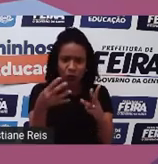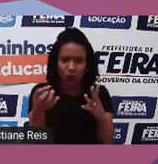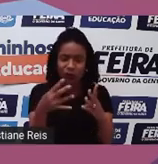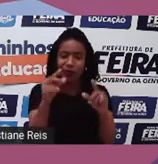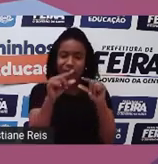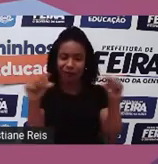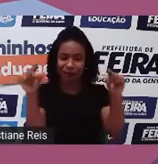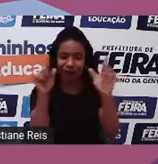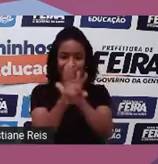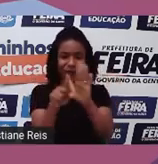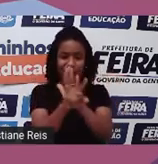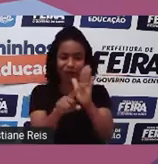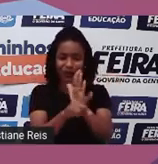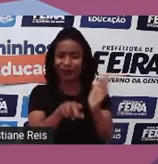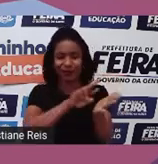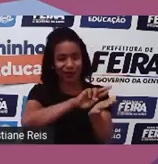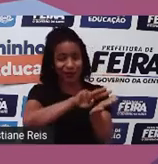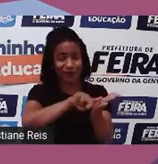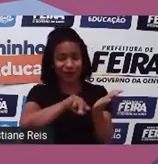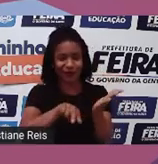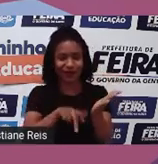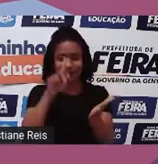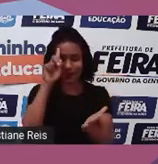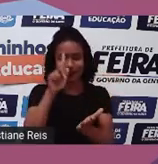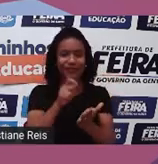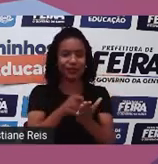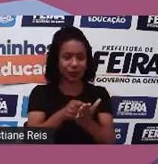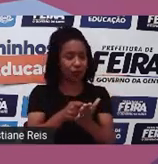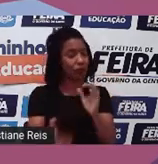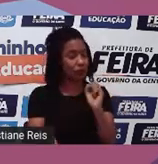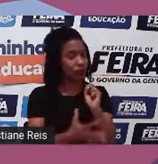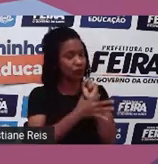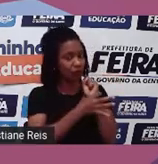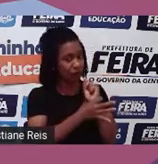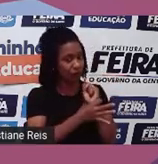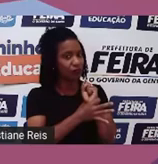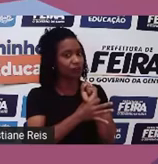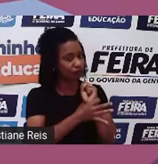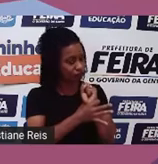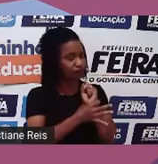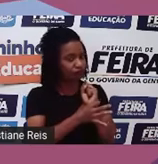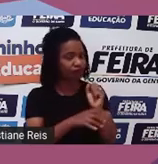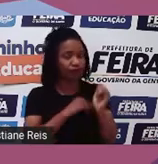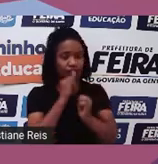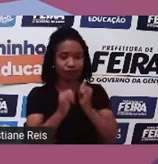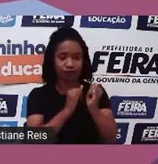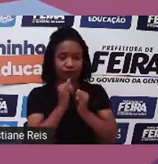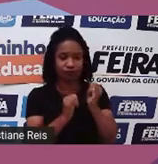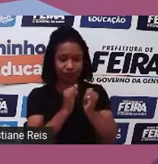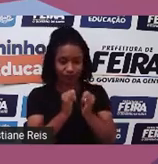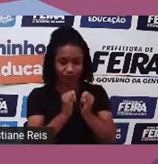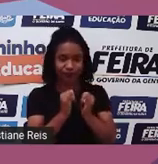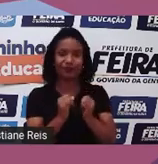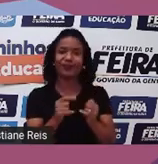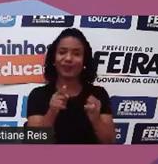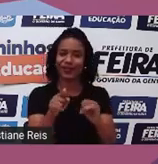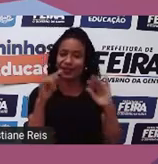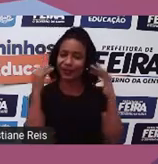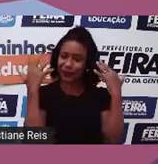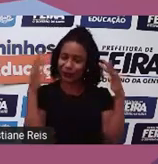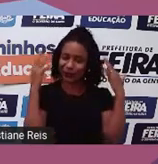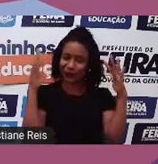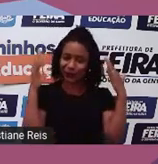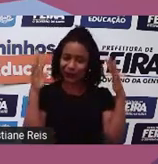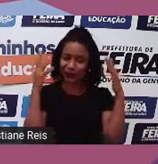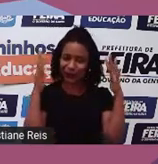você ter uma atitude para garantir a sua segurança na internet. aqui ele te parabeniza. Congrats,